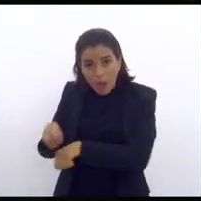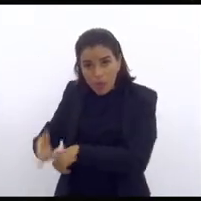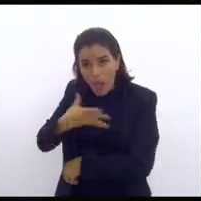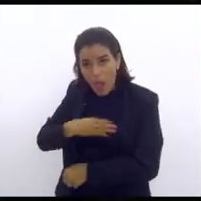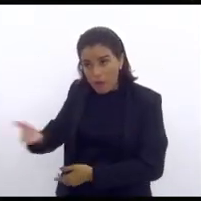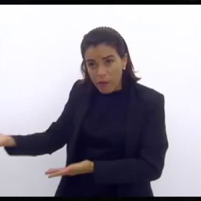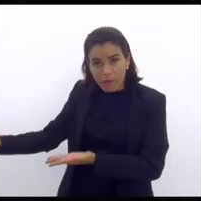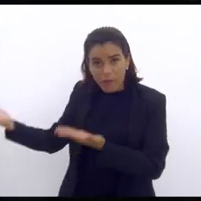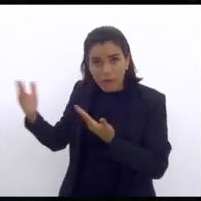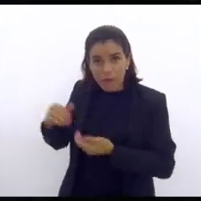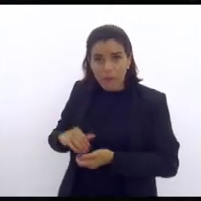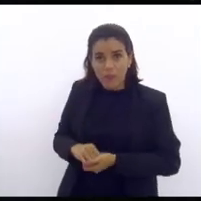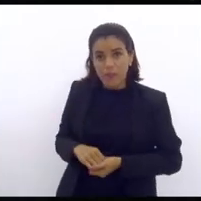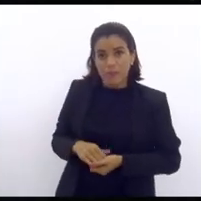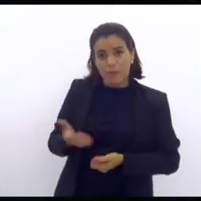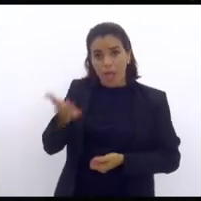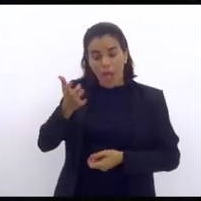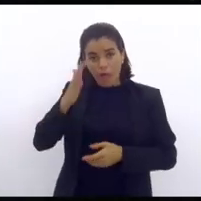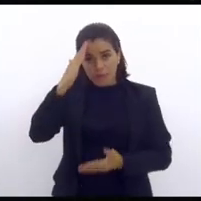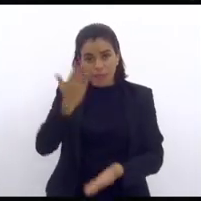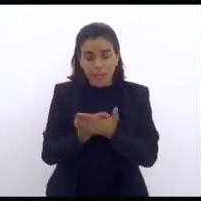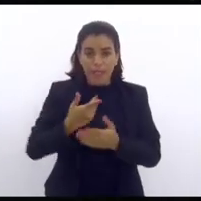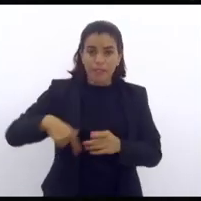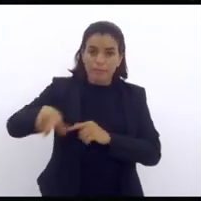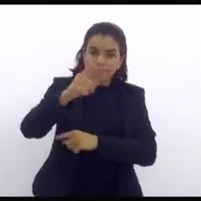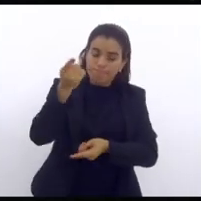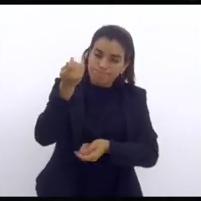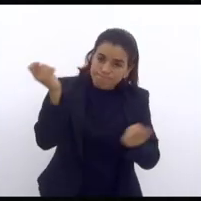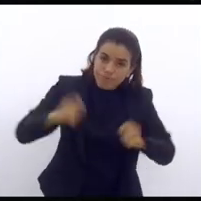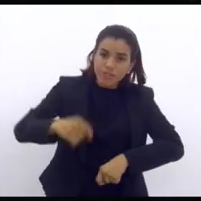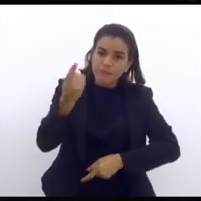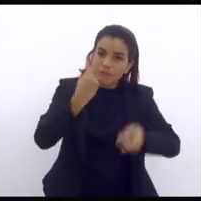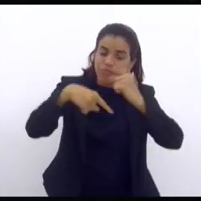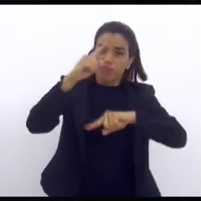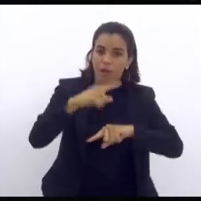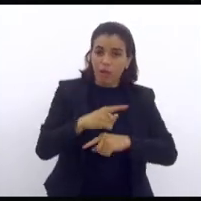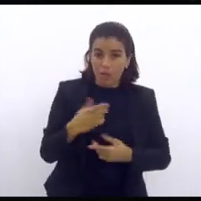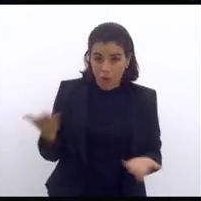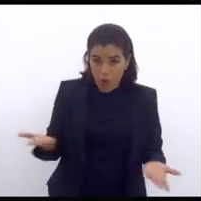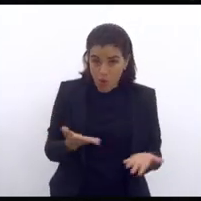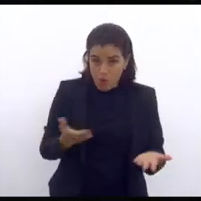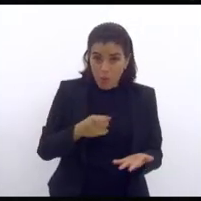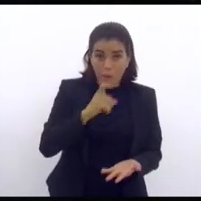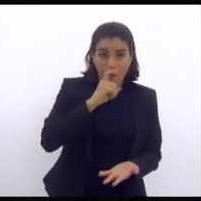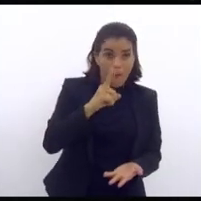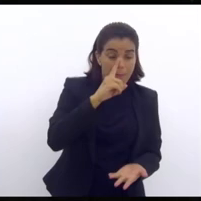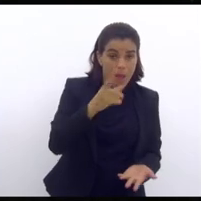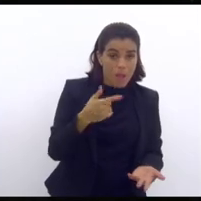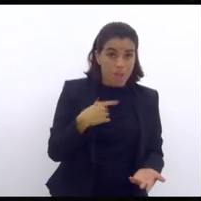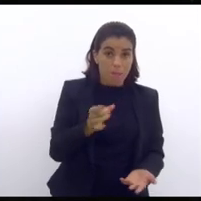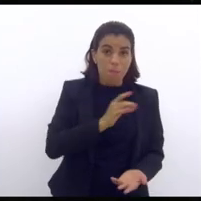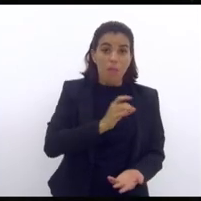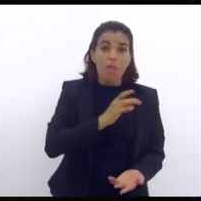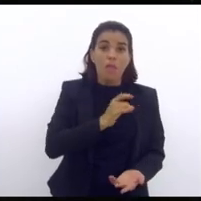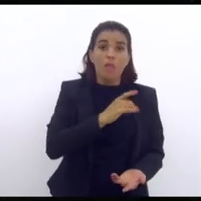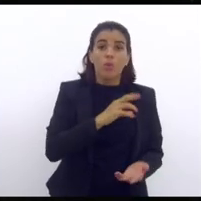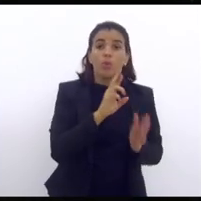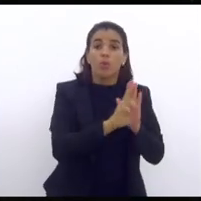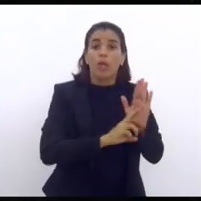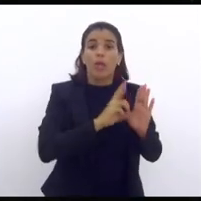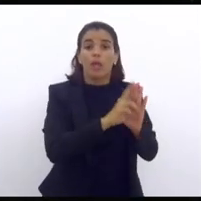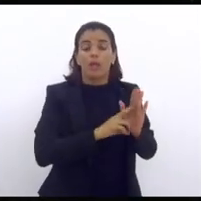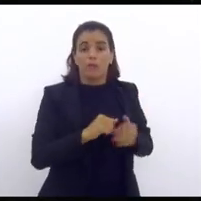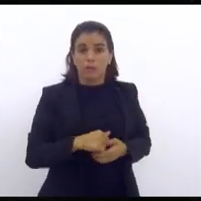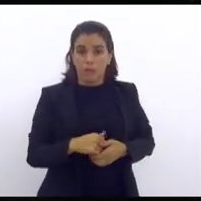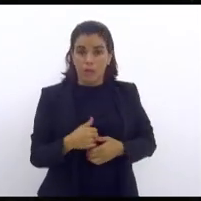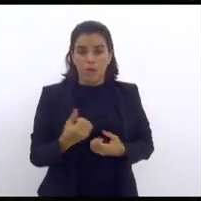aqui, já que você, a ressocialização dá tudo certo, leva para casa. Eu tenho um pai e uma mãe hoje que eu tenho medo de ir no recreio, eu estava chegando